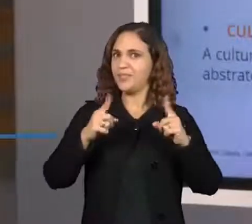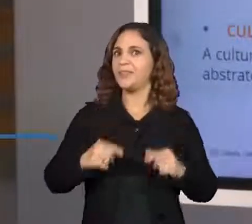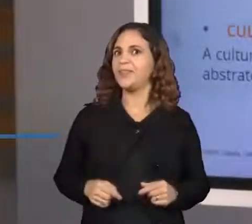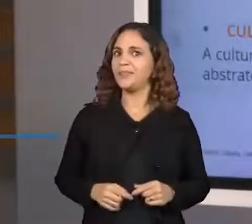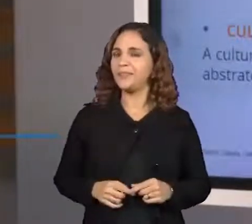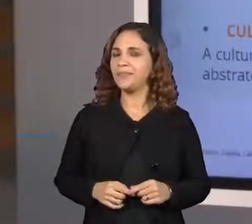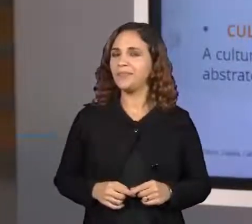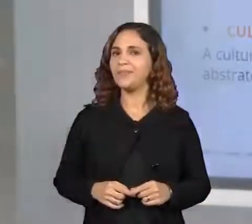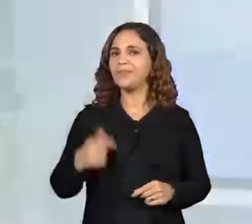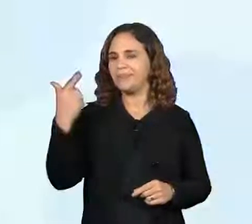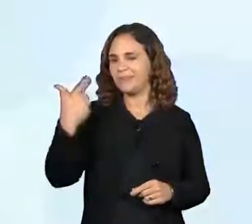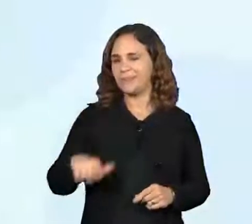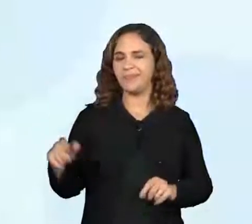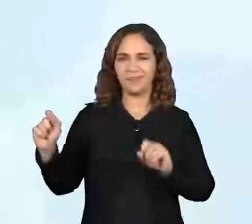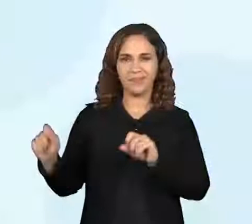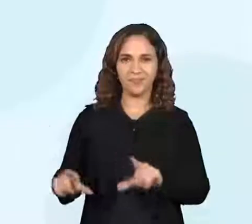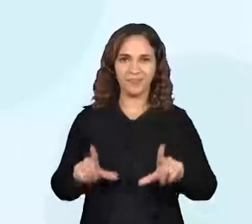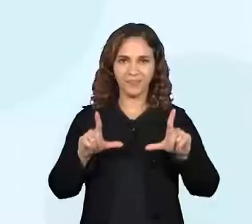Vamos para a tela comigo.